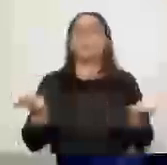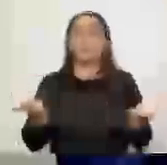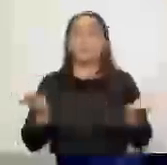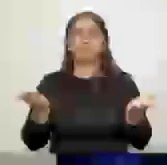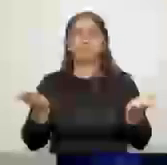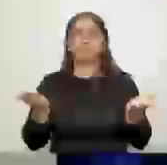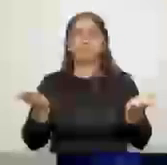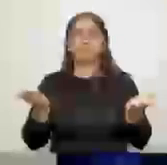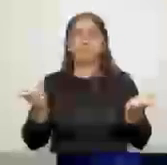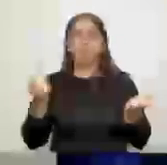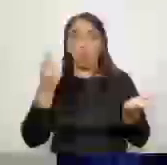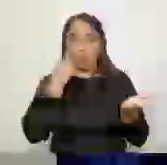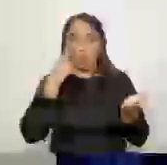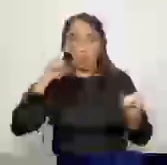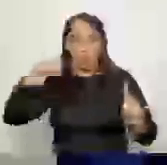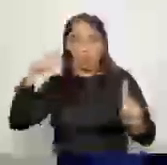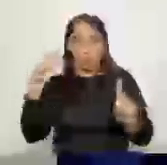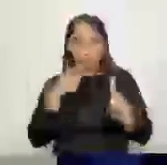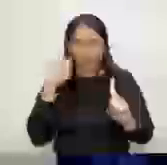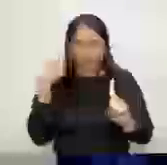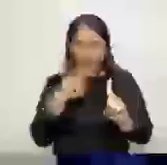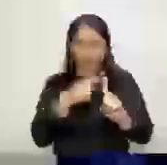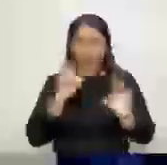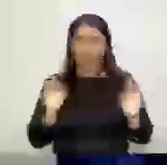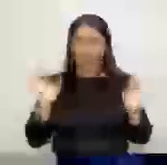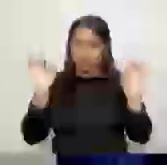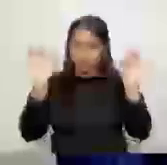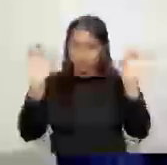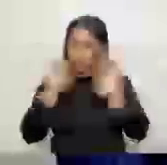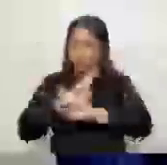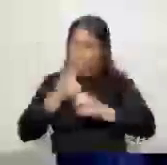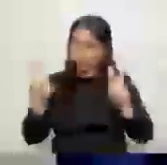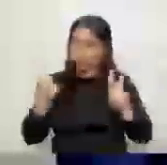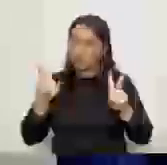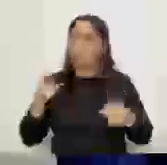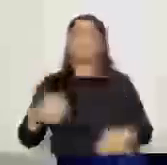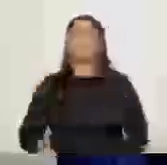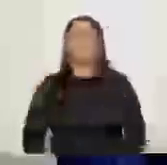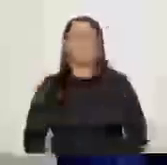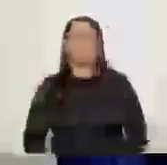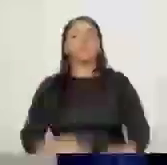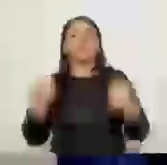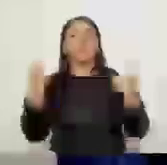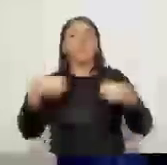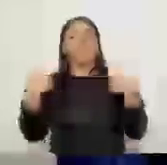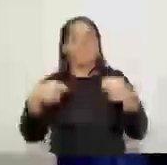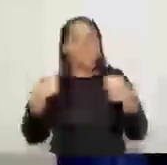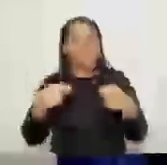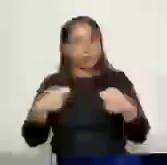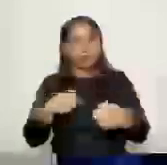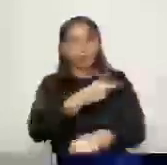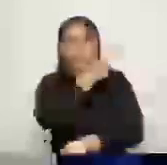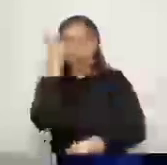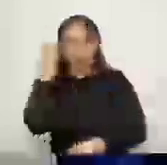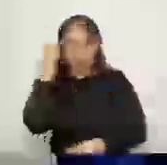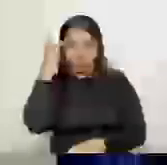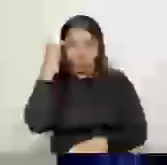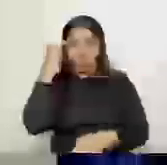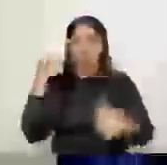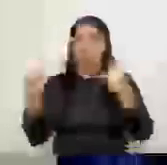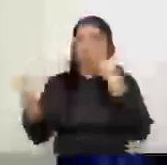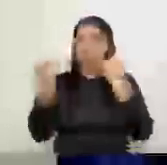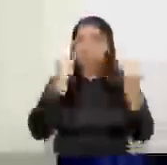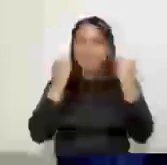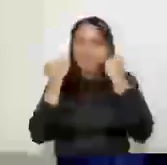nessa tribuna para falar que o que as pessoas mais precisam é da informação. Não tenham medo de pegar